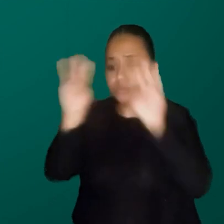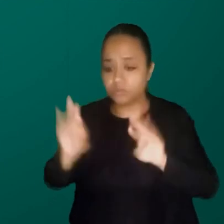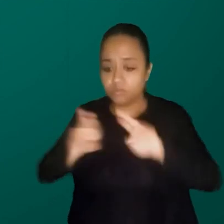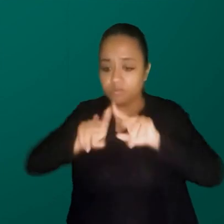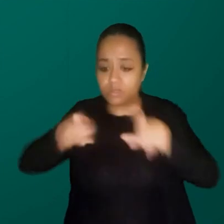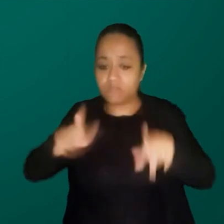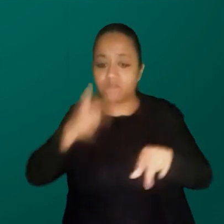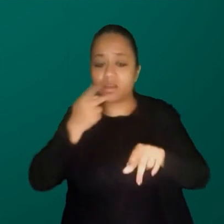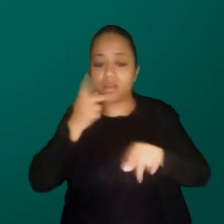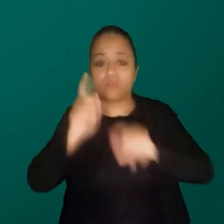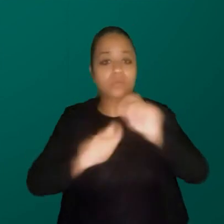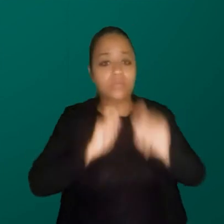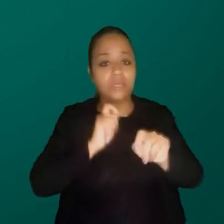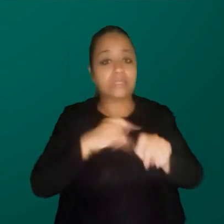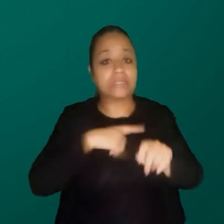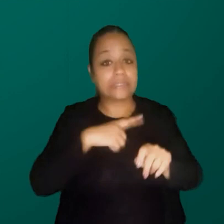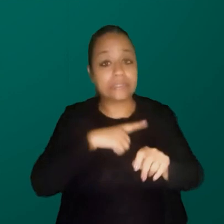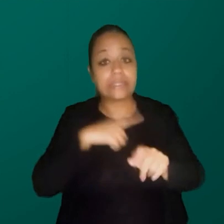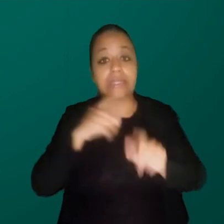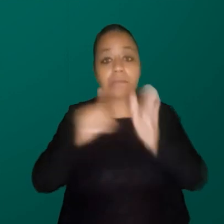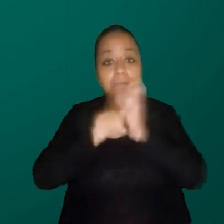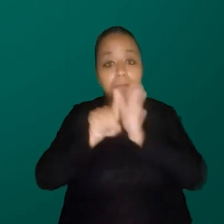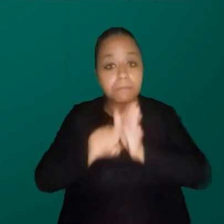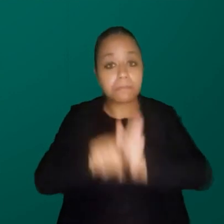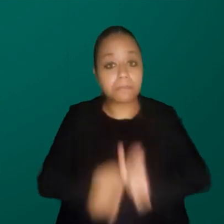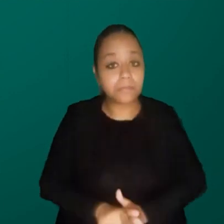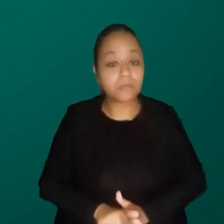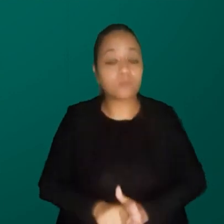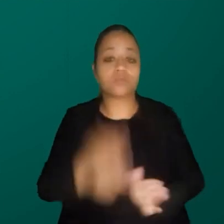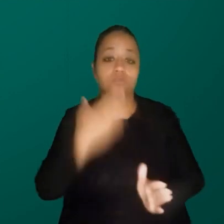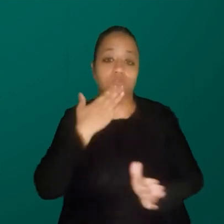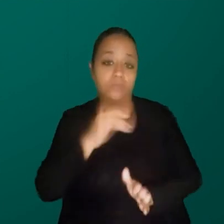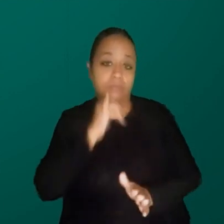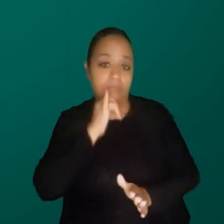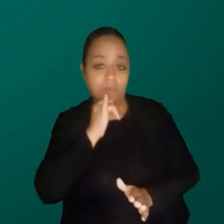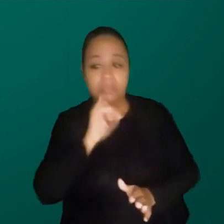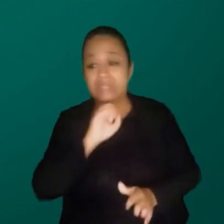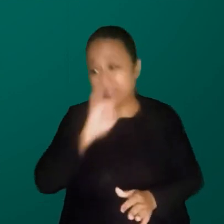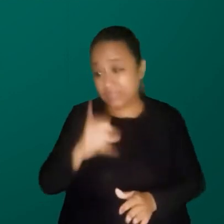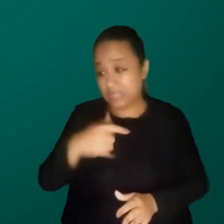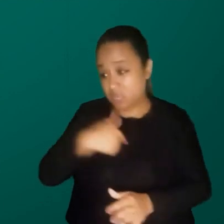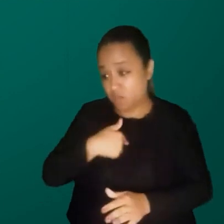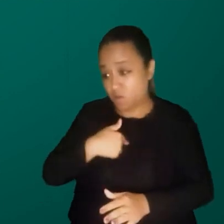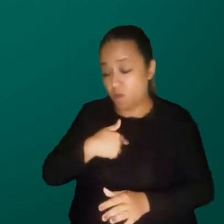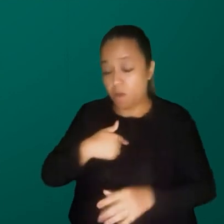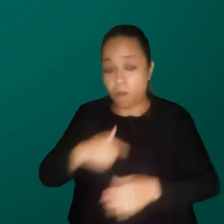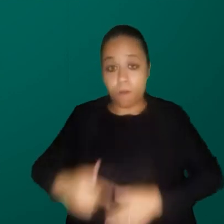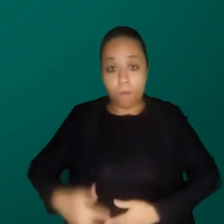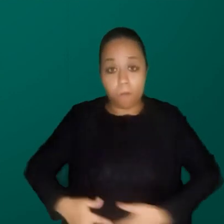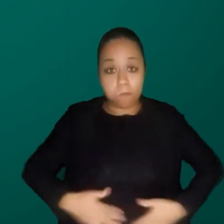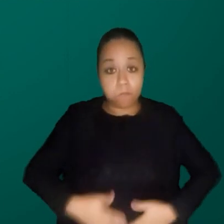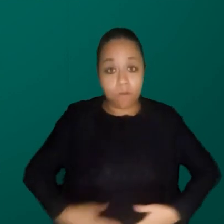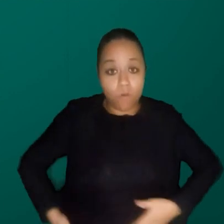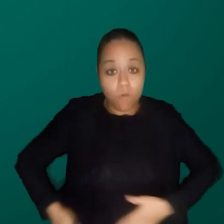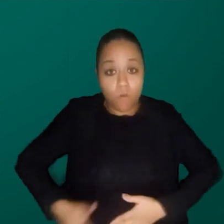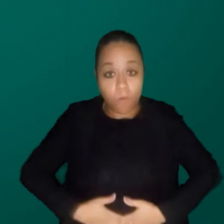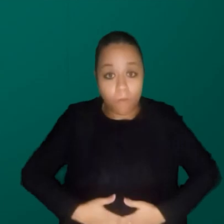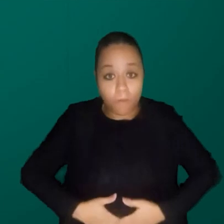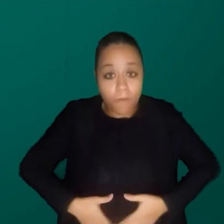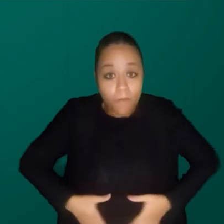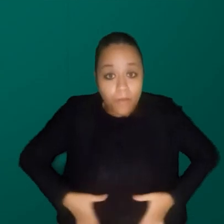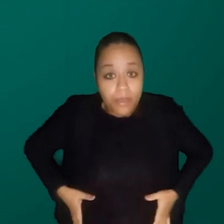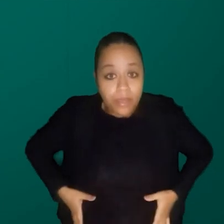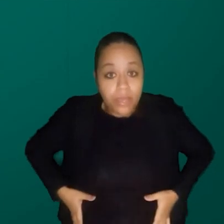Diversidade que falaram que têm perguntas do tipo, se eu cumprir o umbigo na hora do sexo,